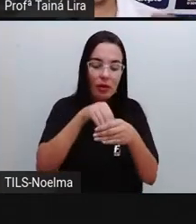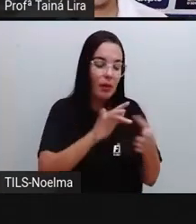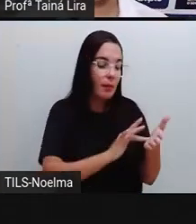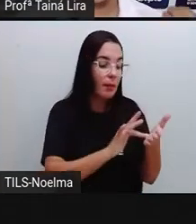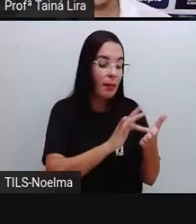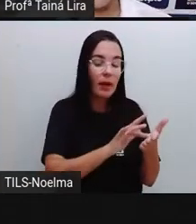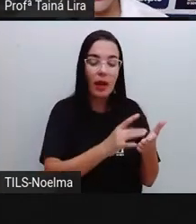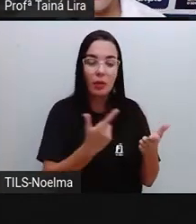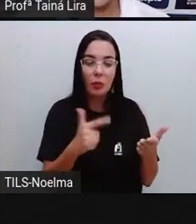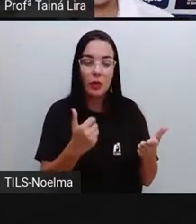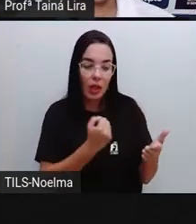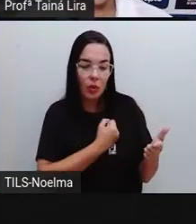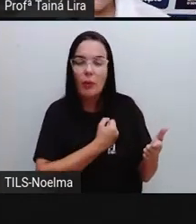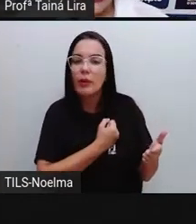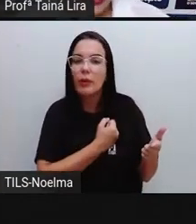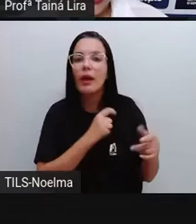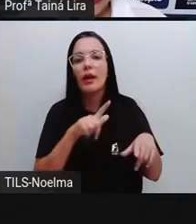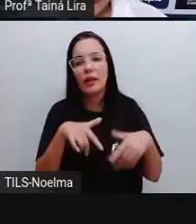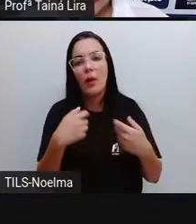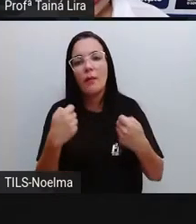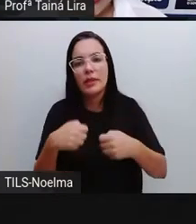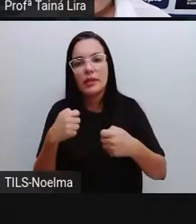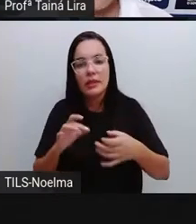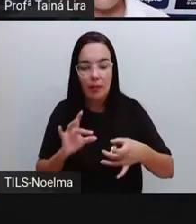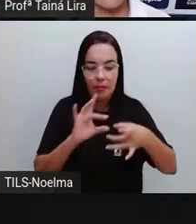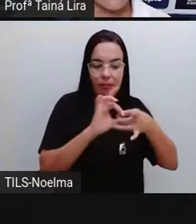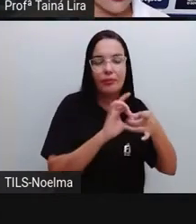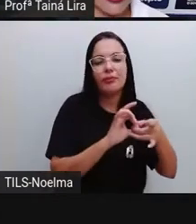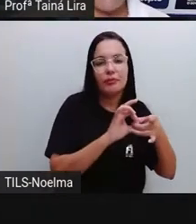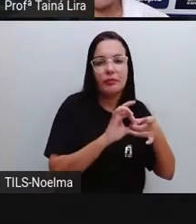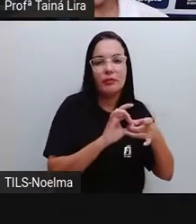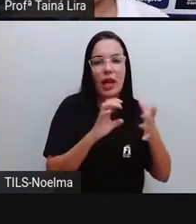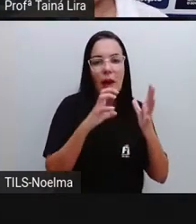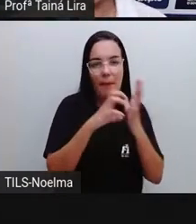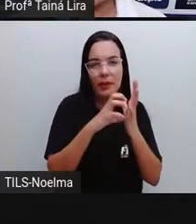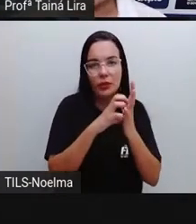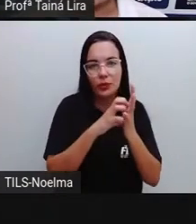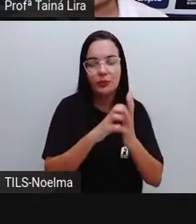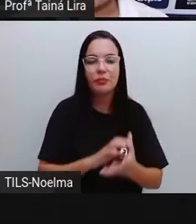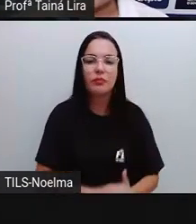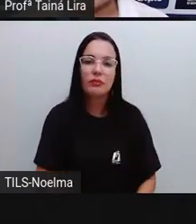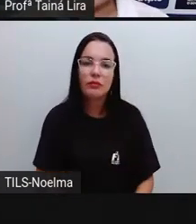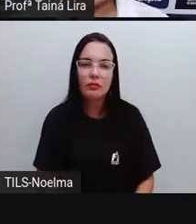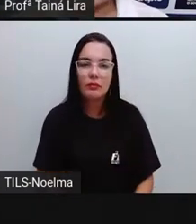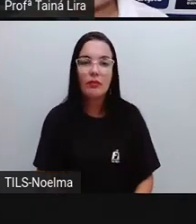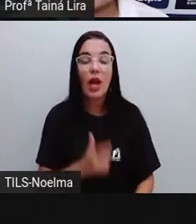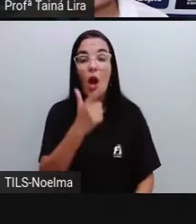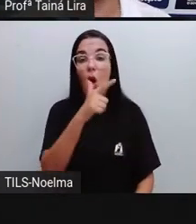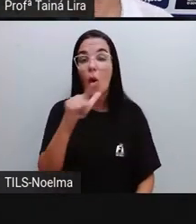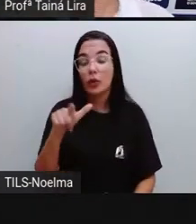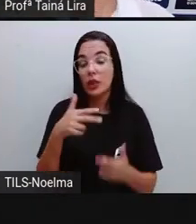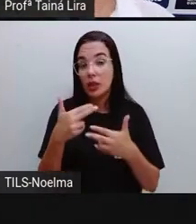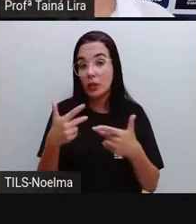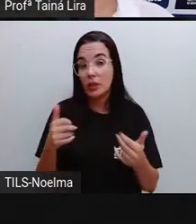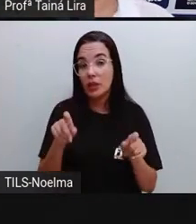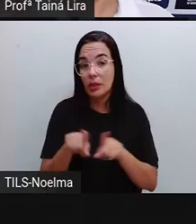um partido político, está filiado, tá? Agora, uma observação também é que